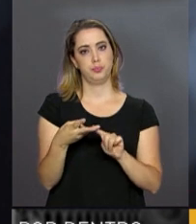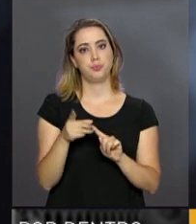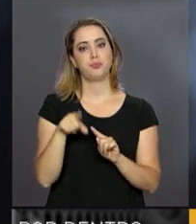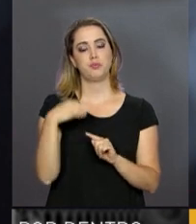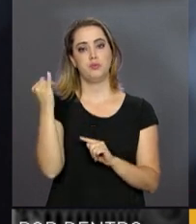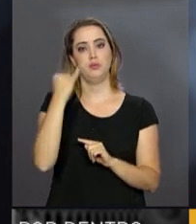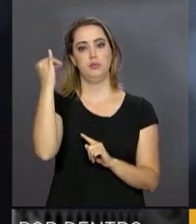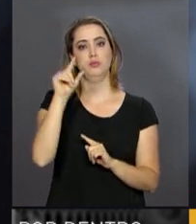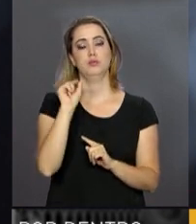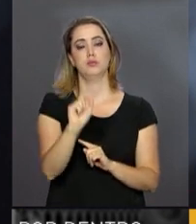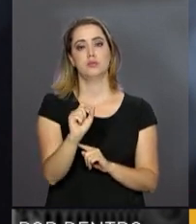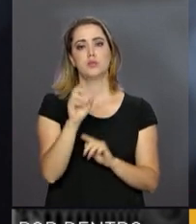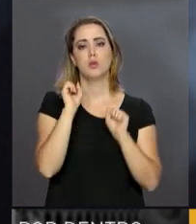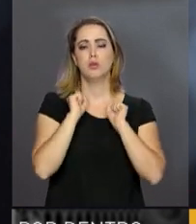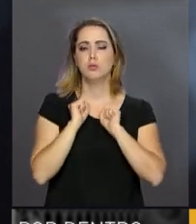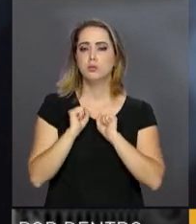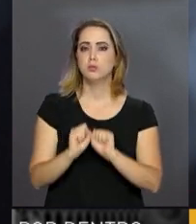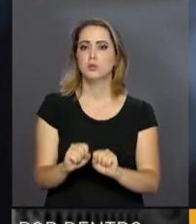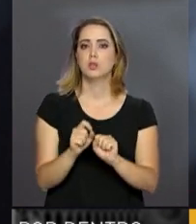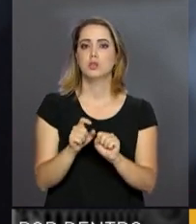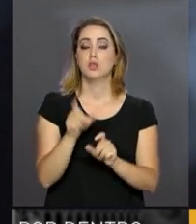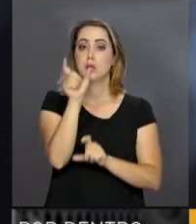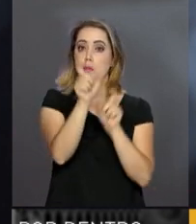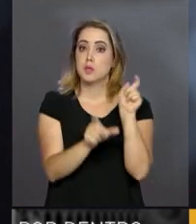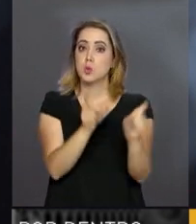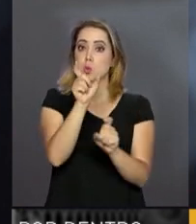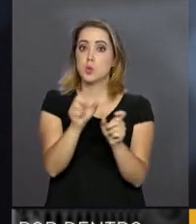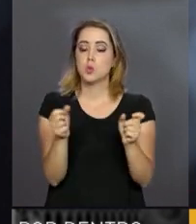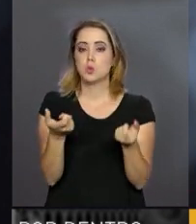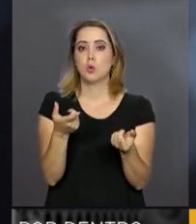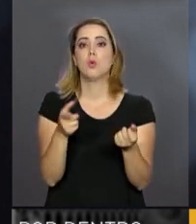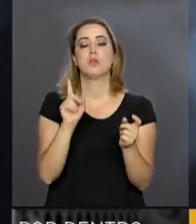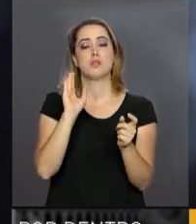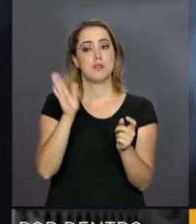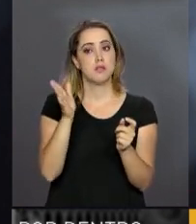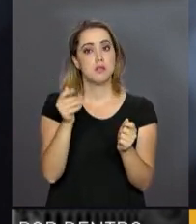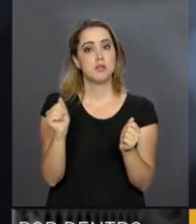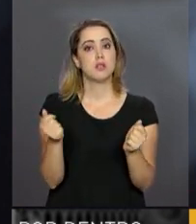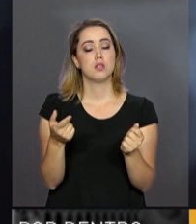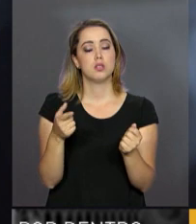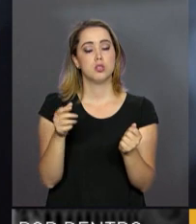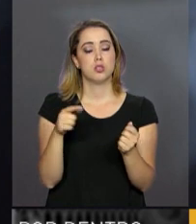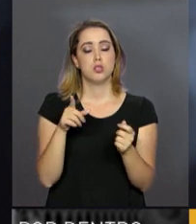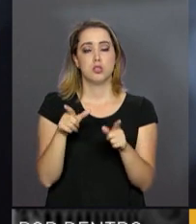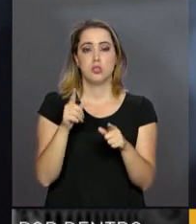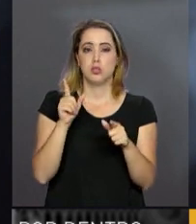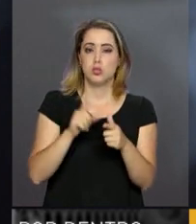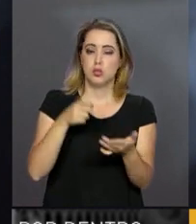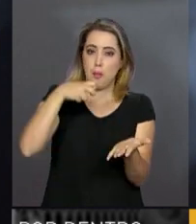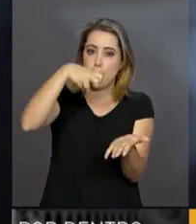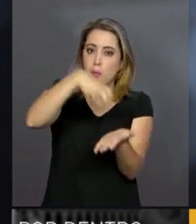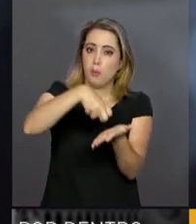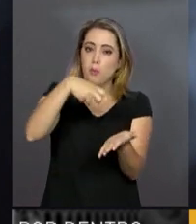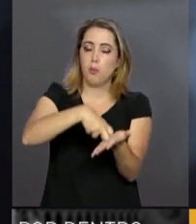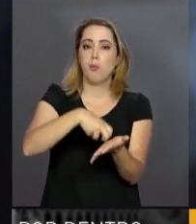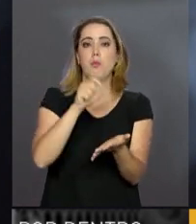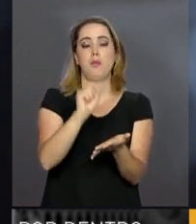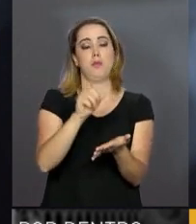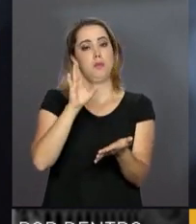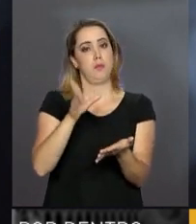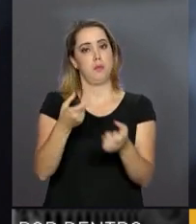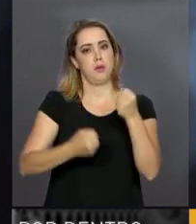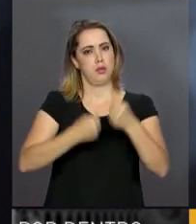é a possibilidade dos criminosos condenados em crimes de trânsito poderem cumprir a sua pena de uma forma